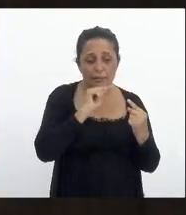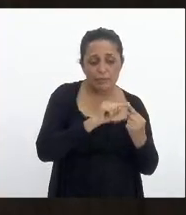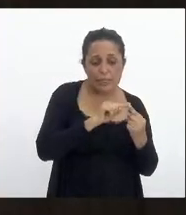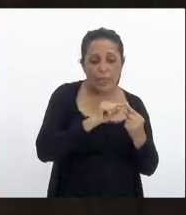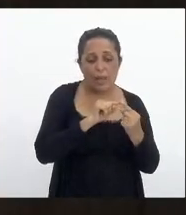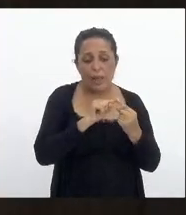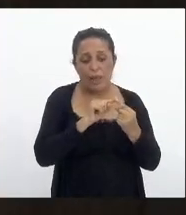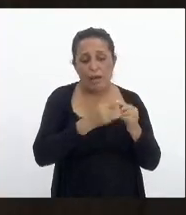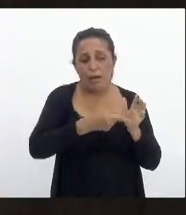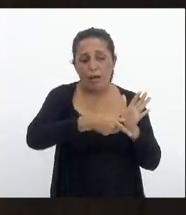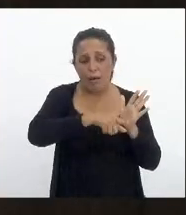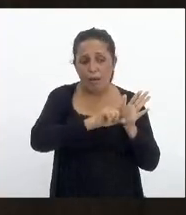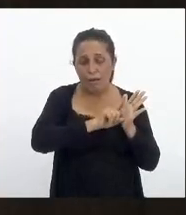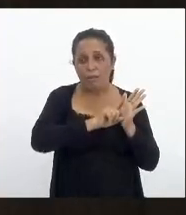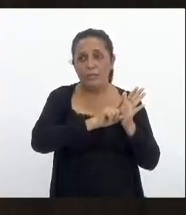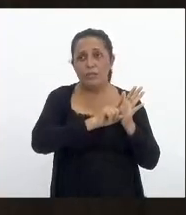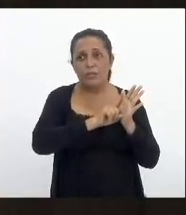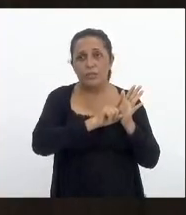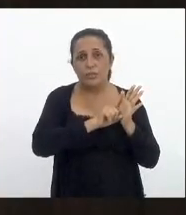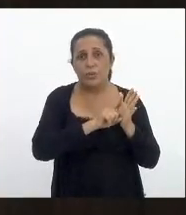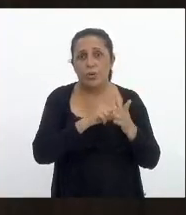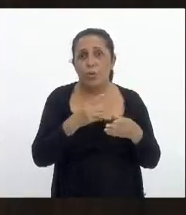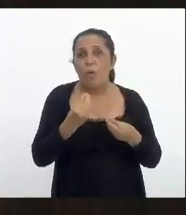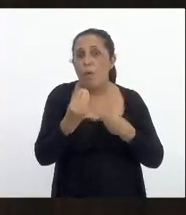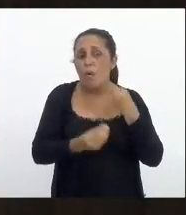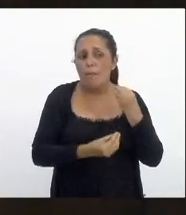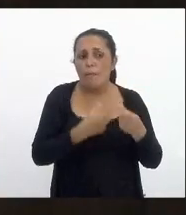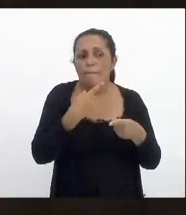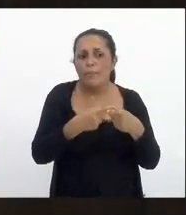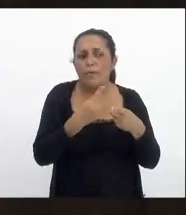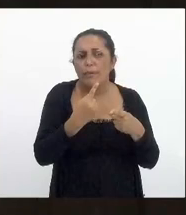maneira prematura indícios que